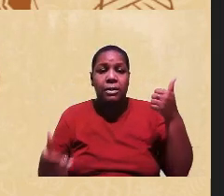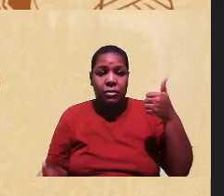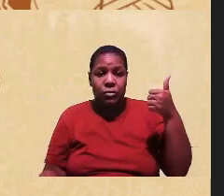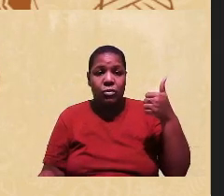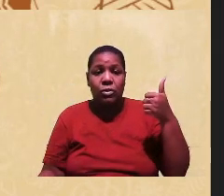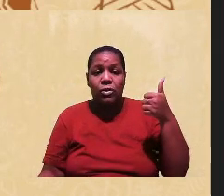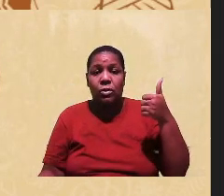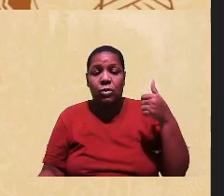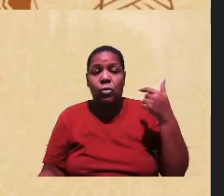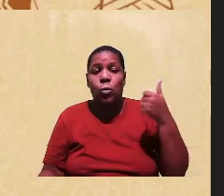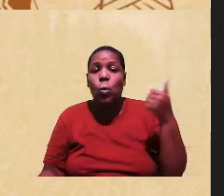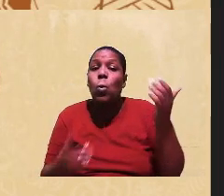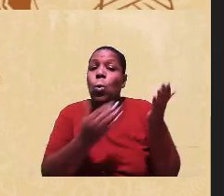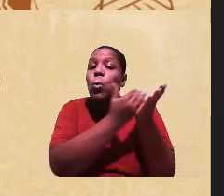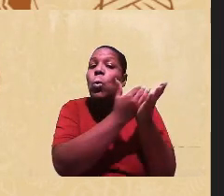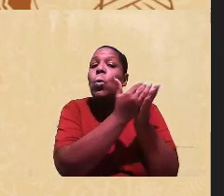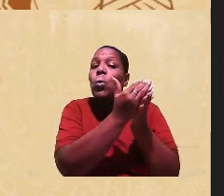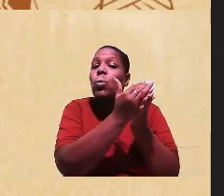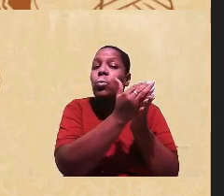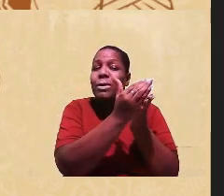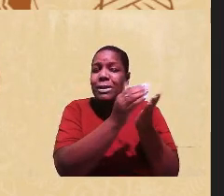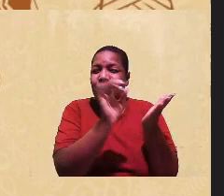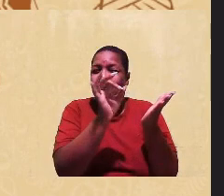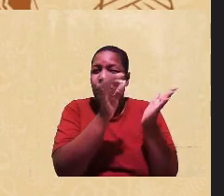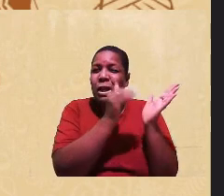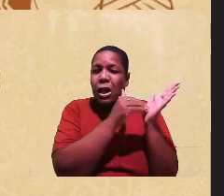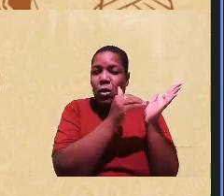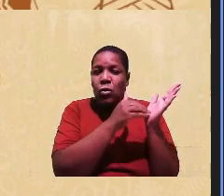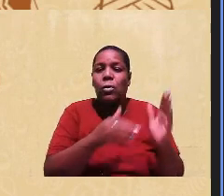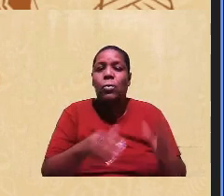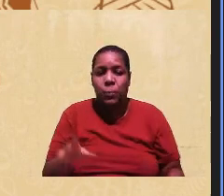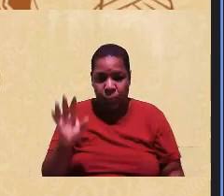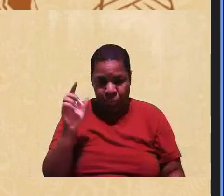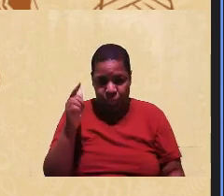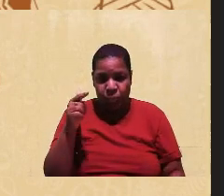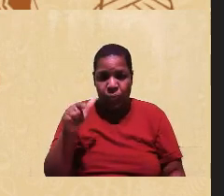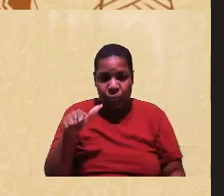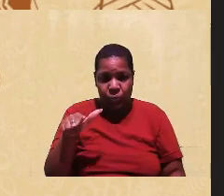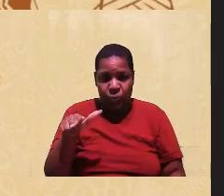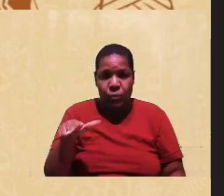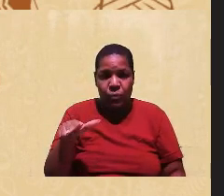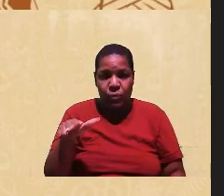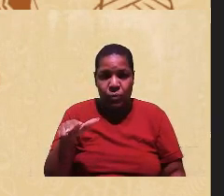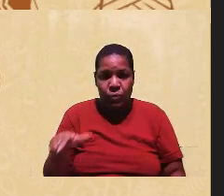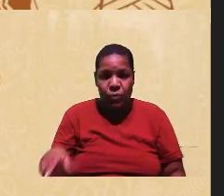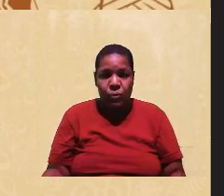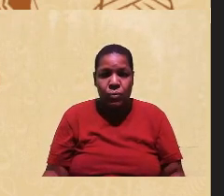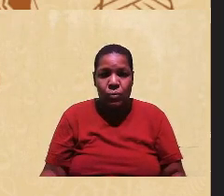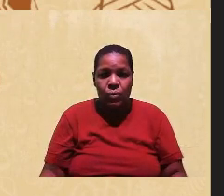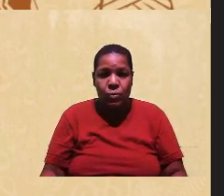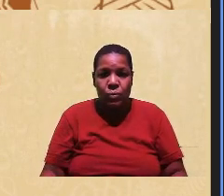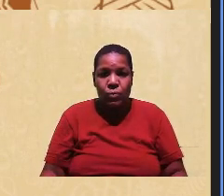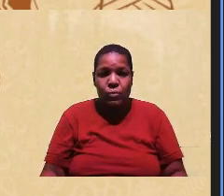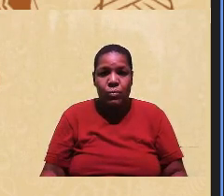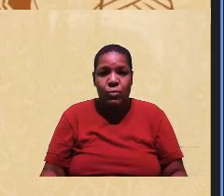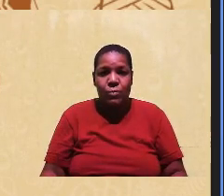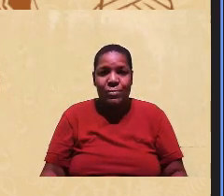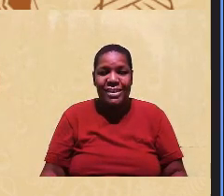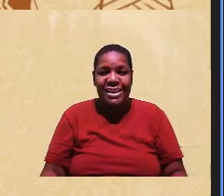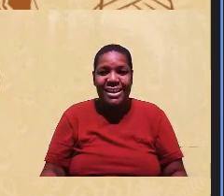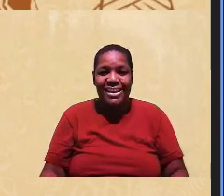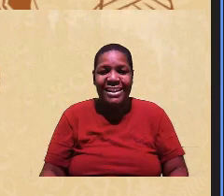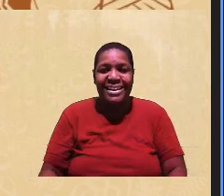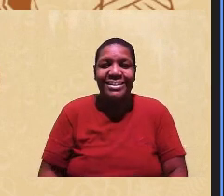Só a última parte que está faltando. Então, eu vou repetir de novo. Até o IFBA, Marcilena. Obrigada.